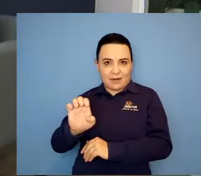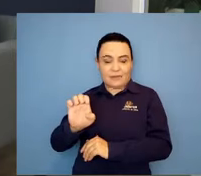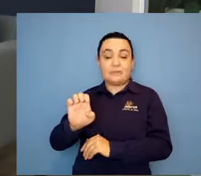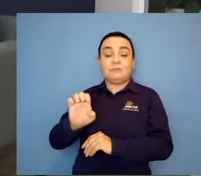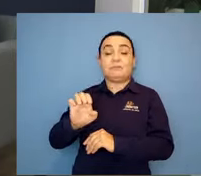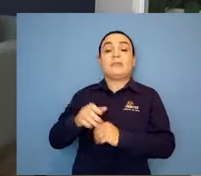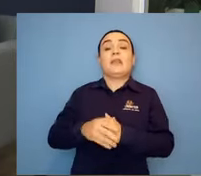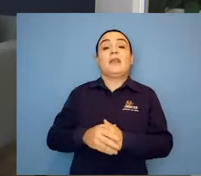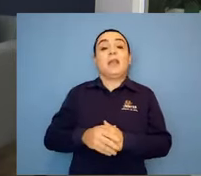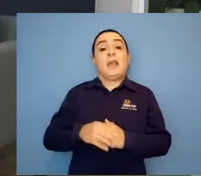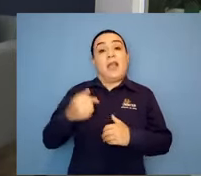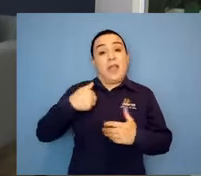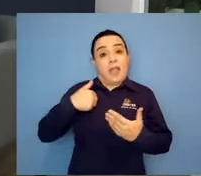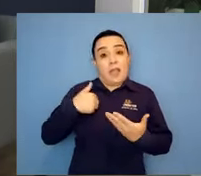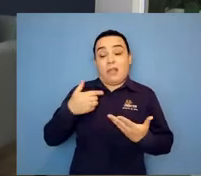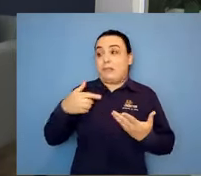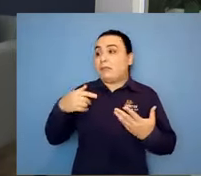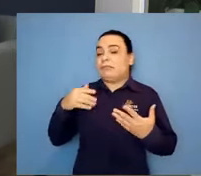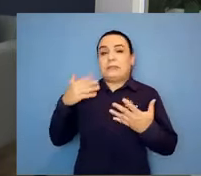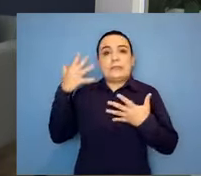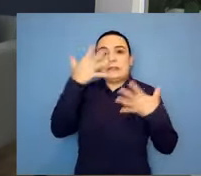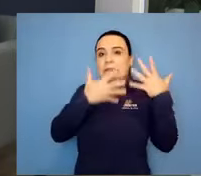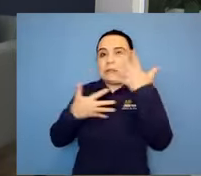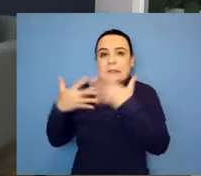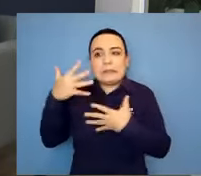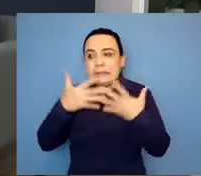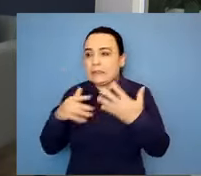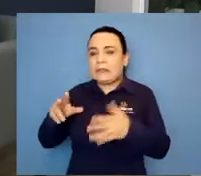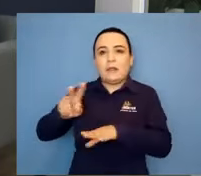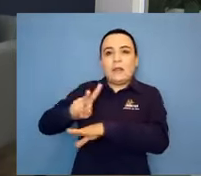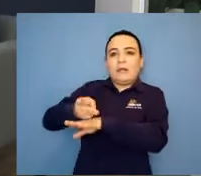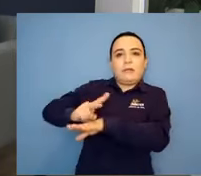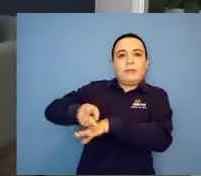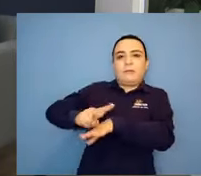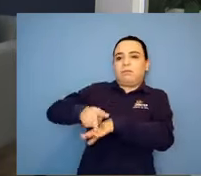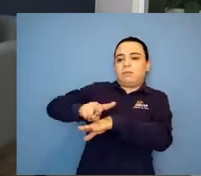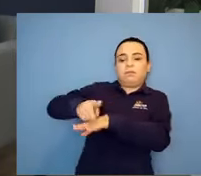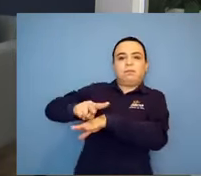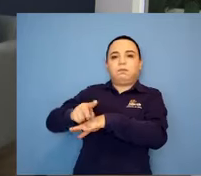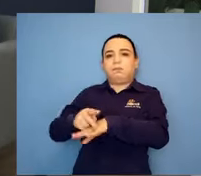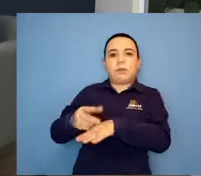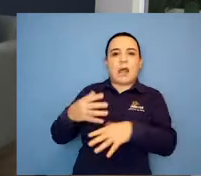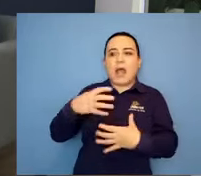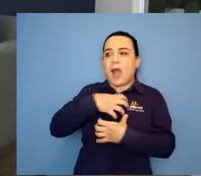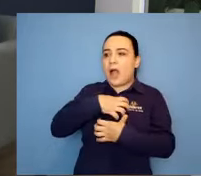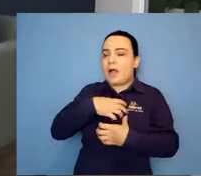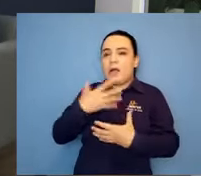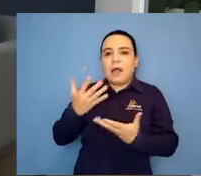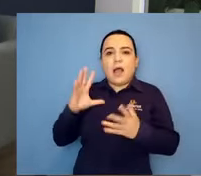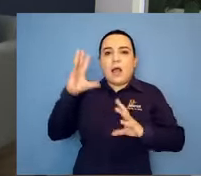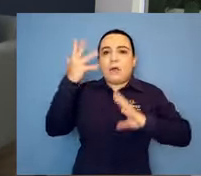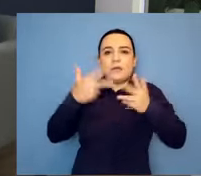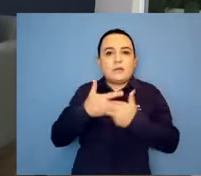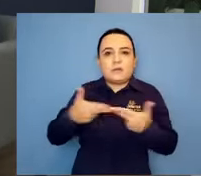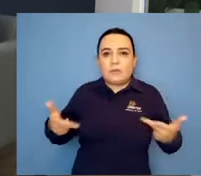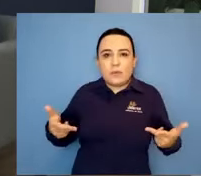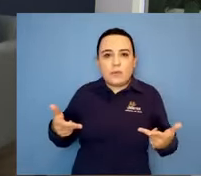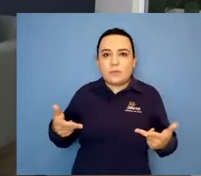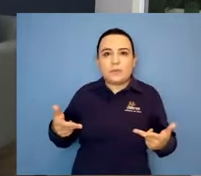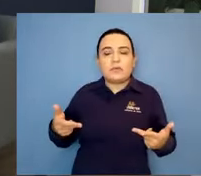várias vezes a gente conseguia. Conseguia dar conta, né? Quando chegava no hospital, ué, Gabriel está bem.